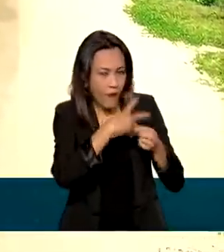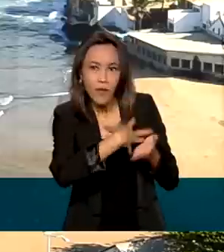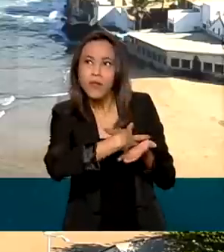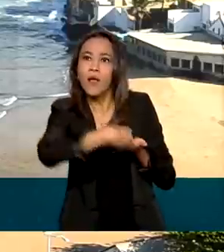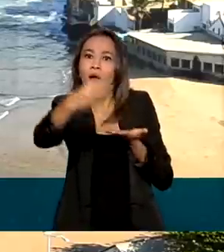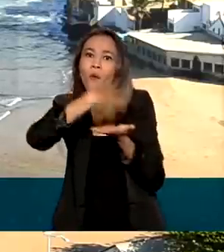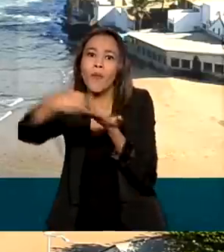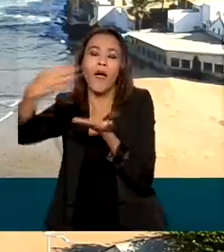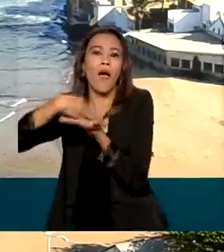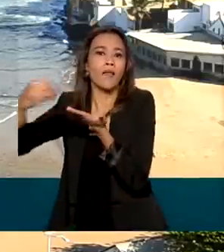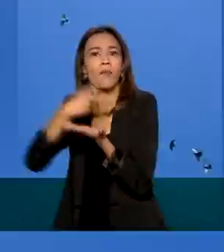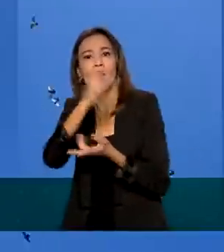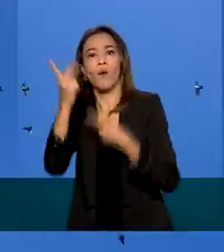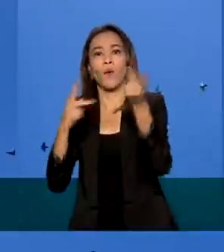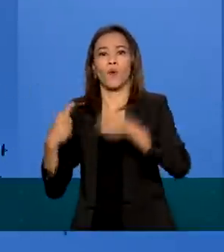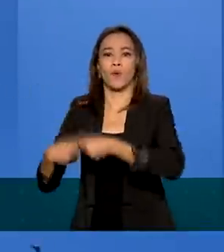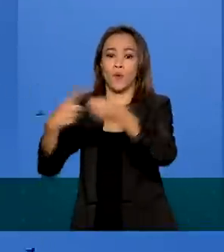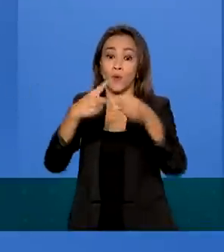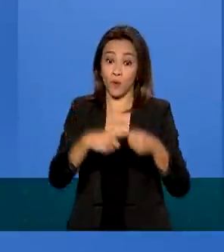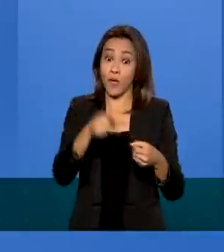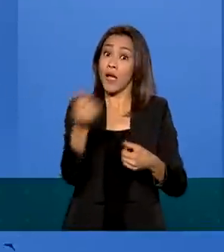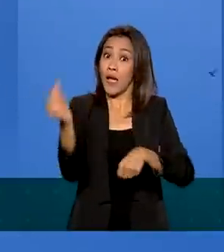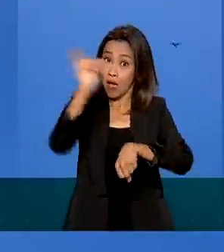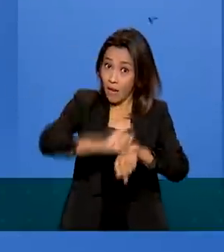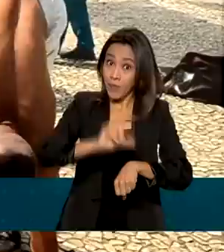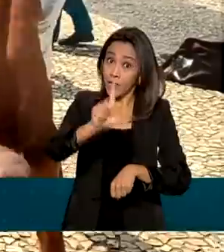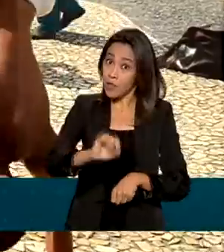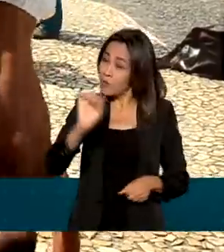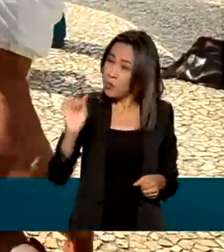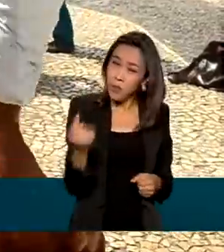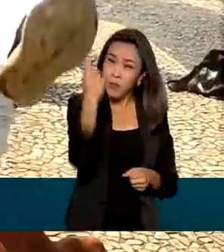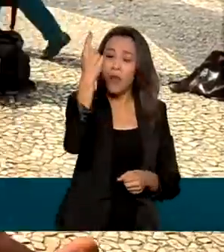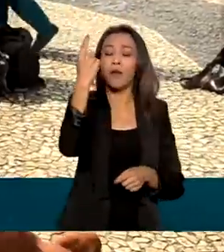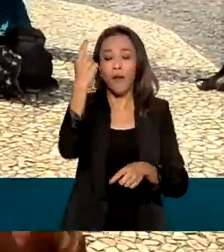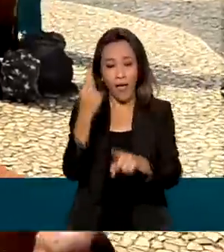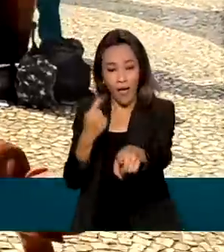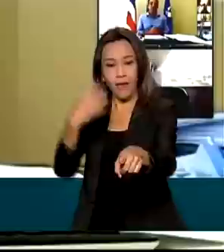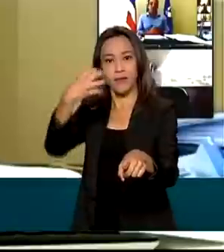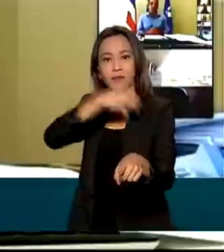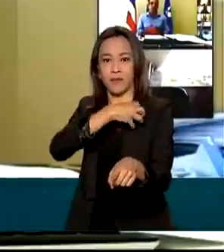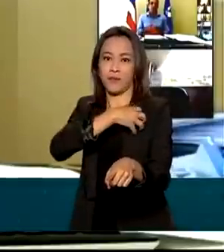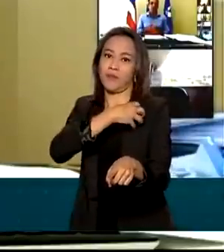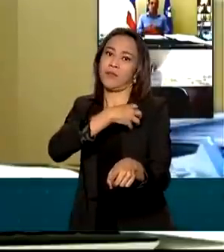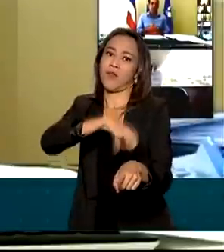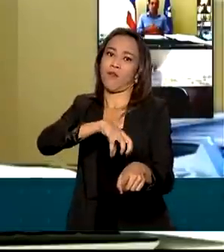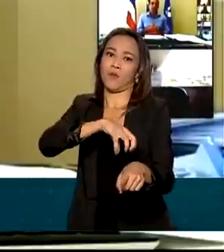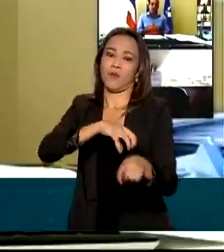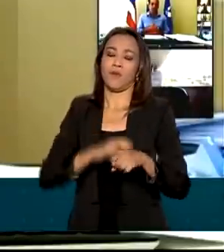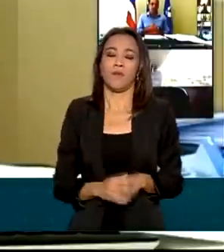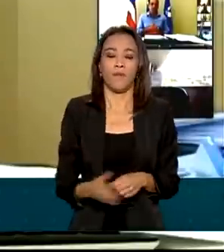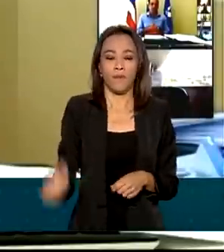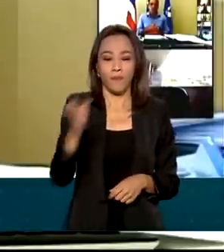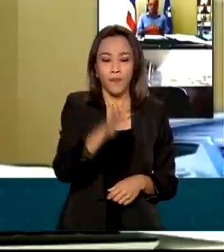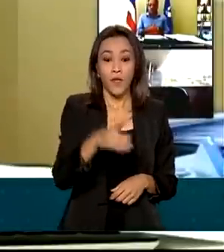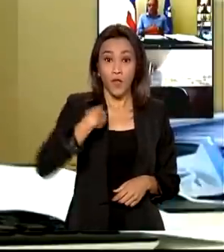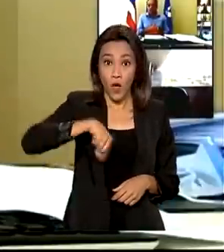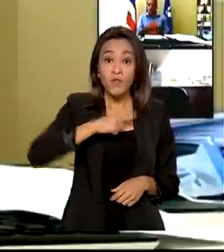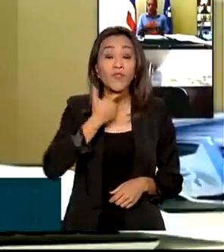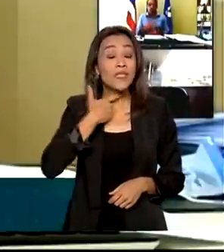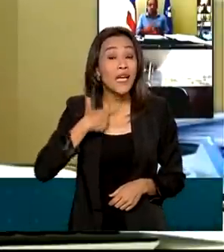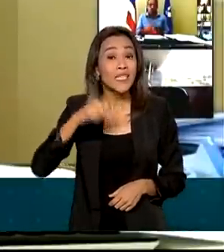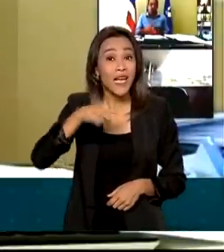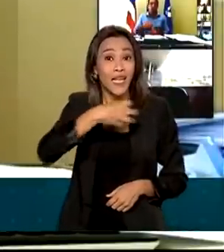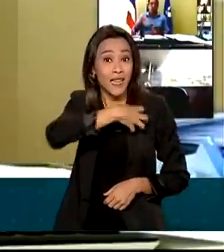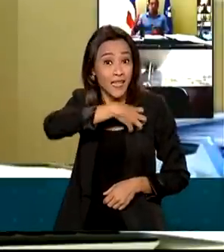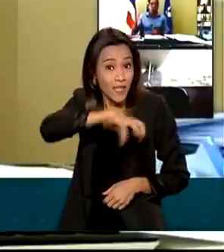país. Uma das capitais escolhidas para essa primeira etapa foi Salvador. Nosso desejo é transformar Salvador numa cidade